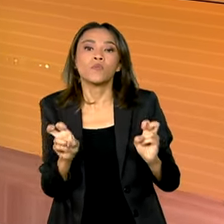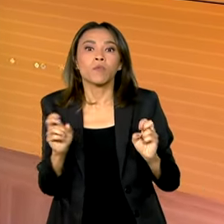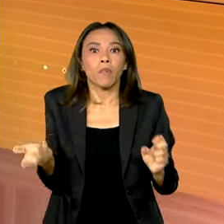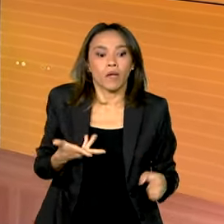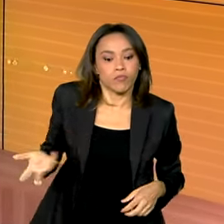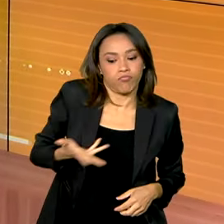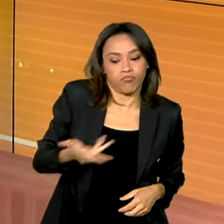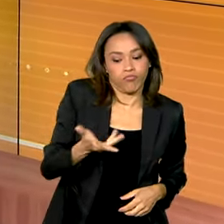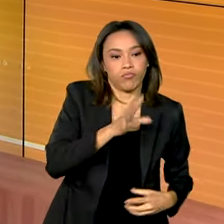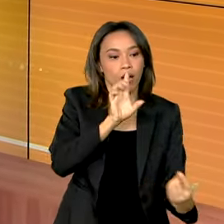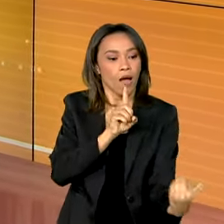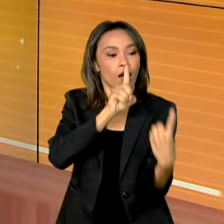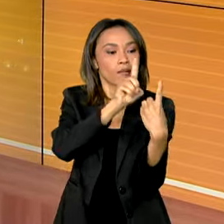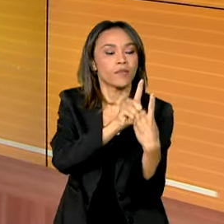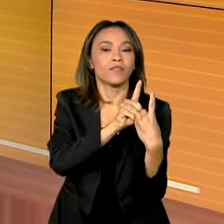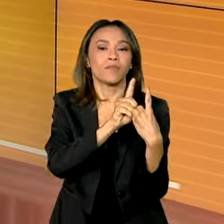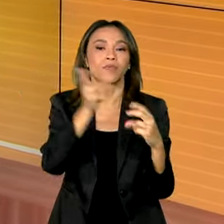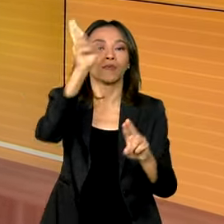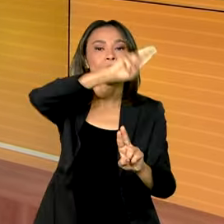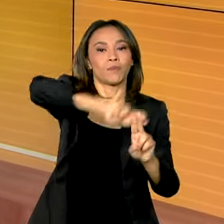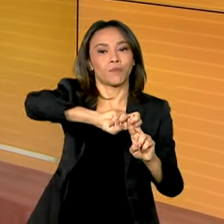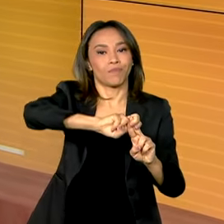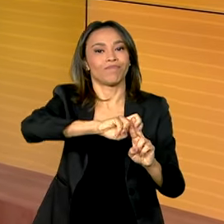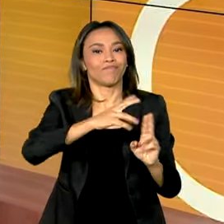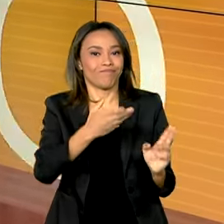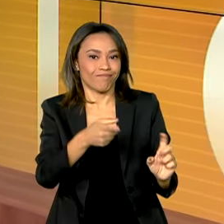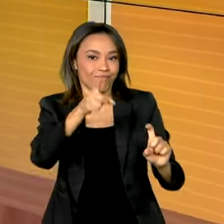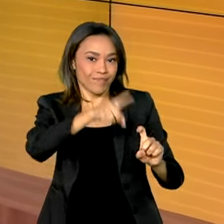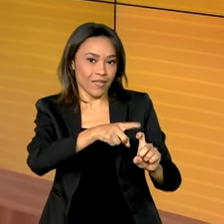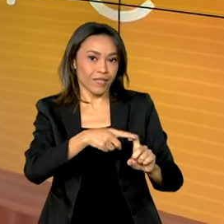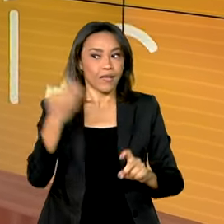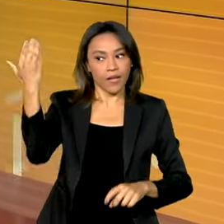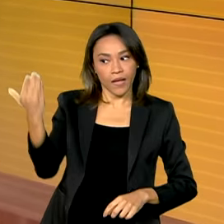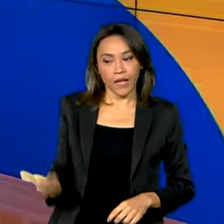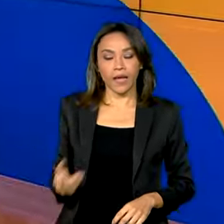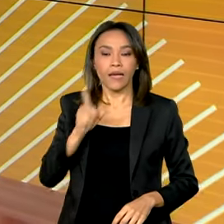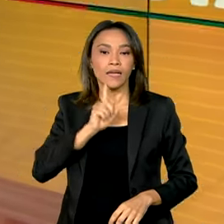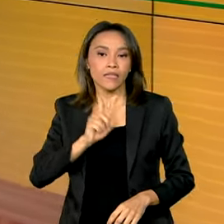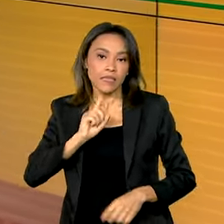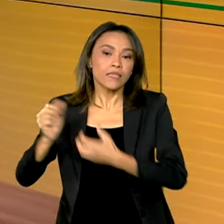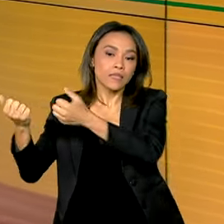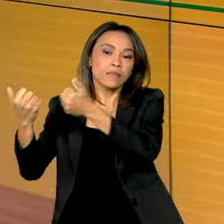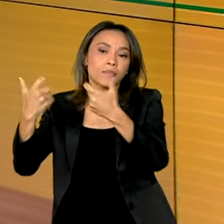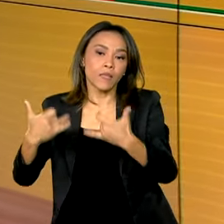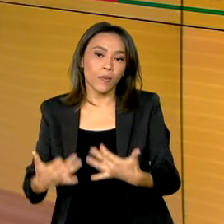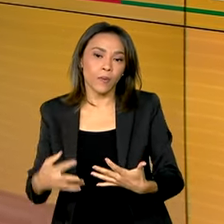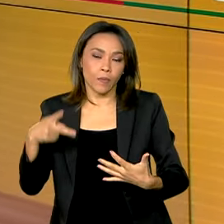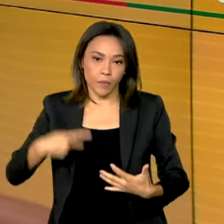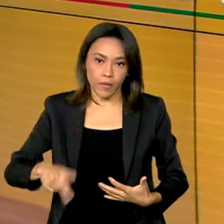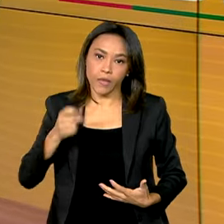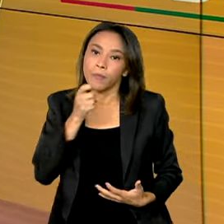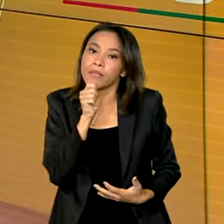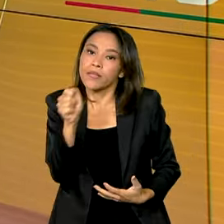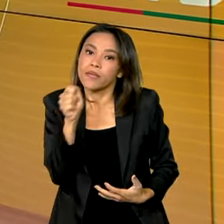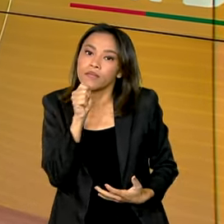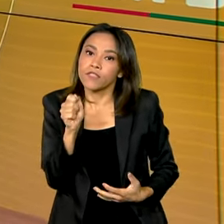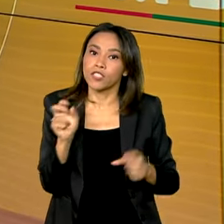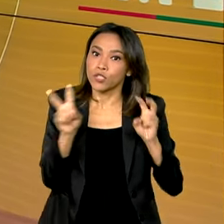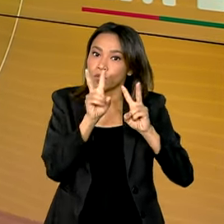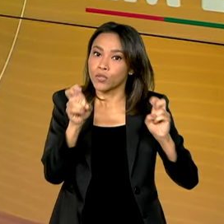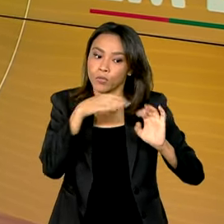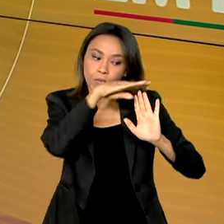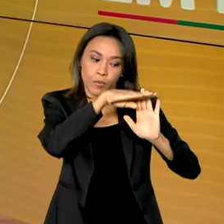o atendimento no Sistema Único de Saúde. A ministra da Saúde falou em entrevista para a Voz do Brasil sobre o programa Mais